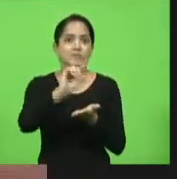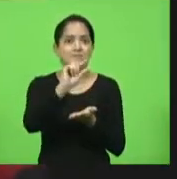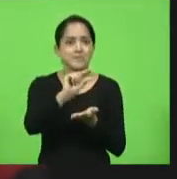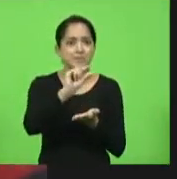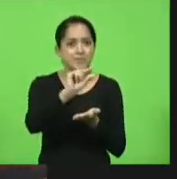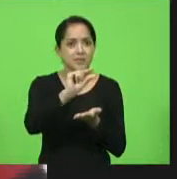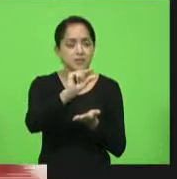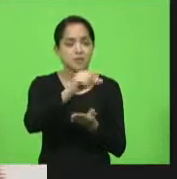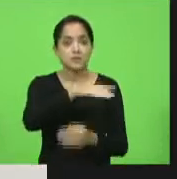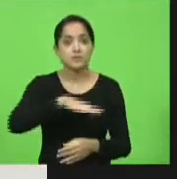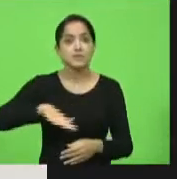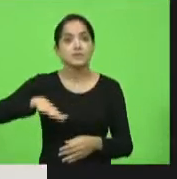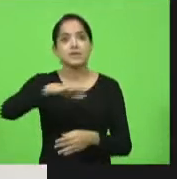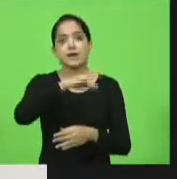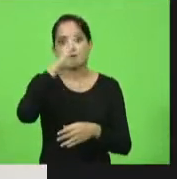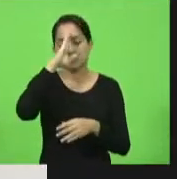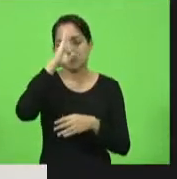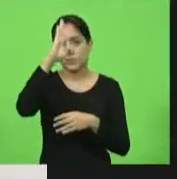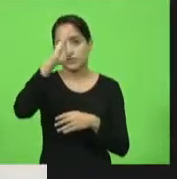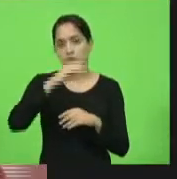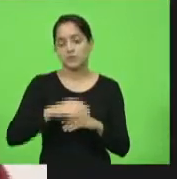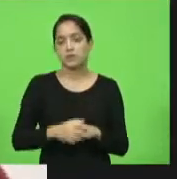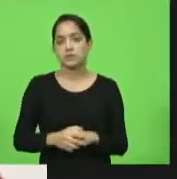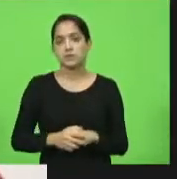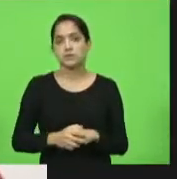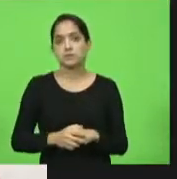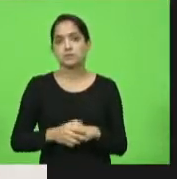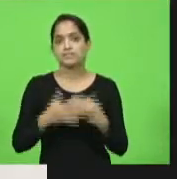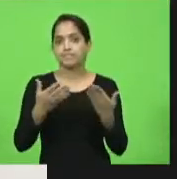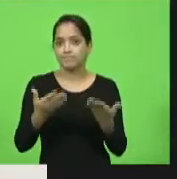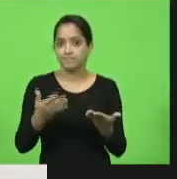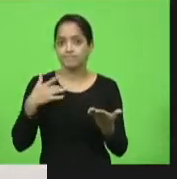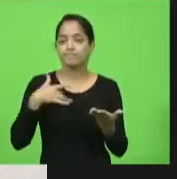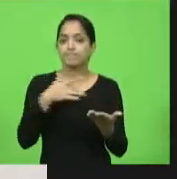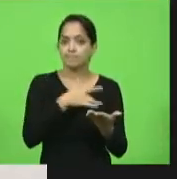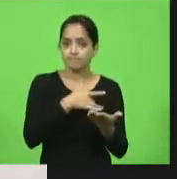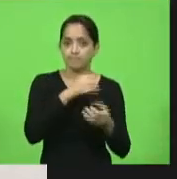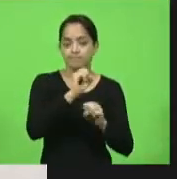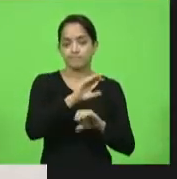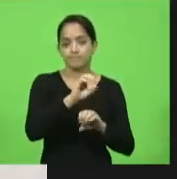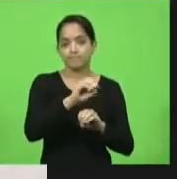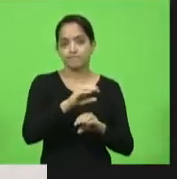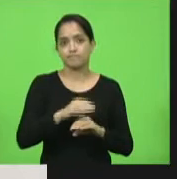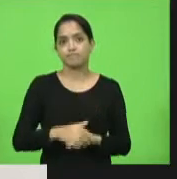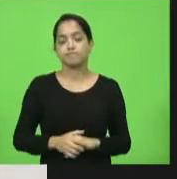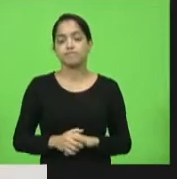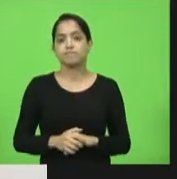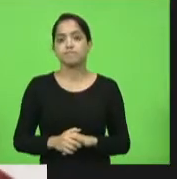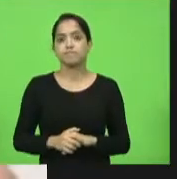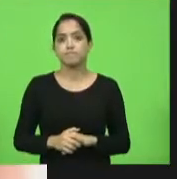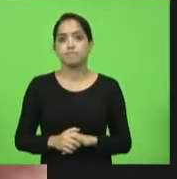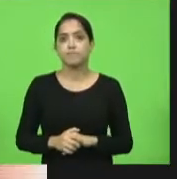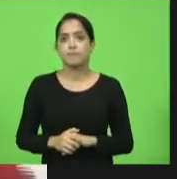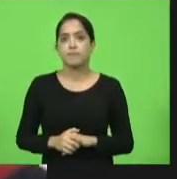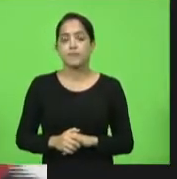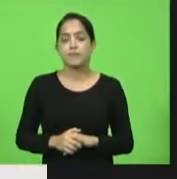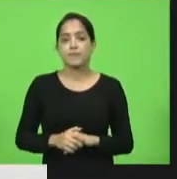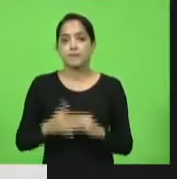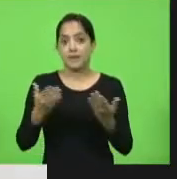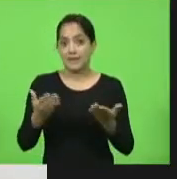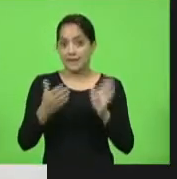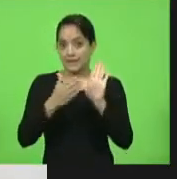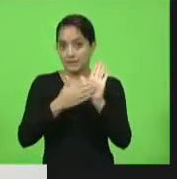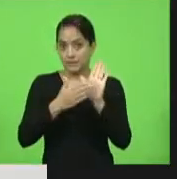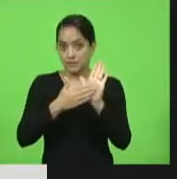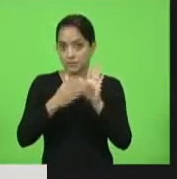em áreas prioritárias como saúde e educação. Essa proposta